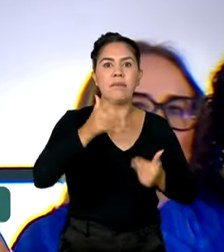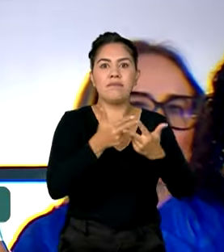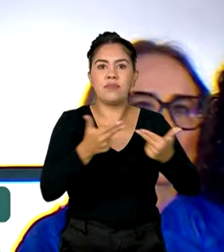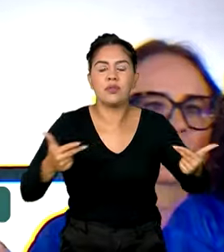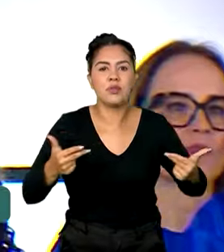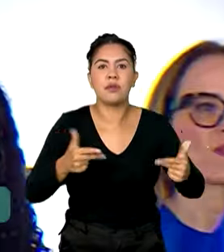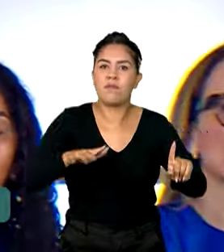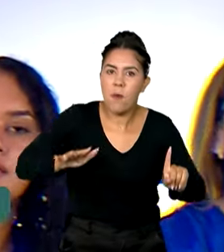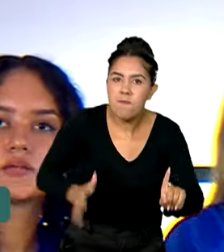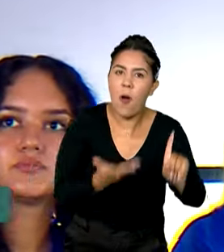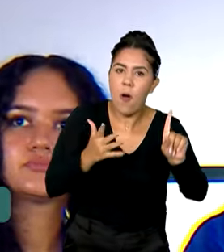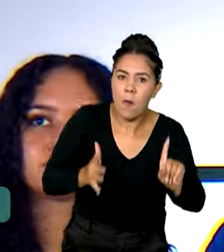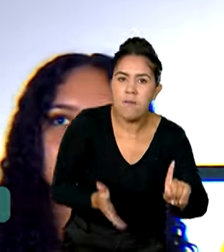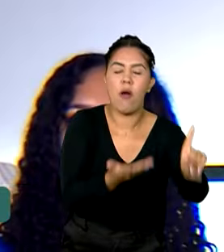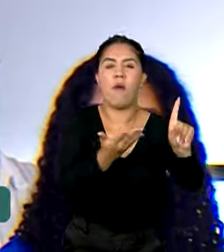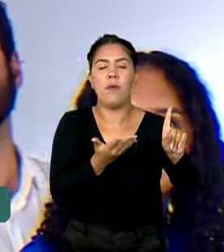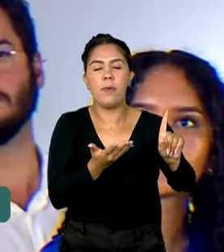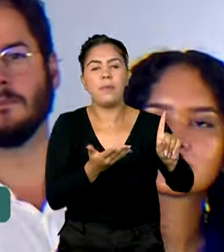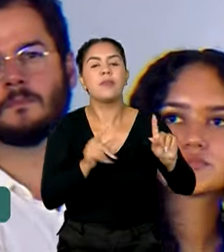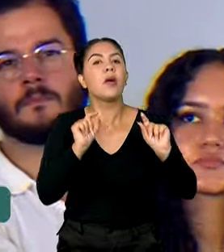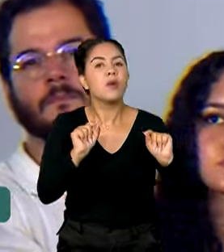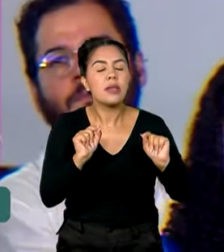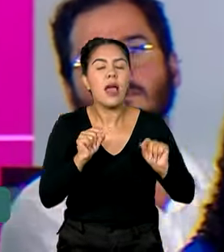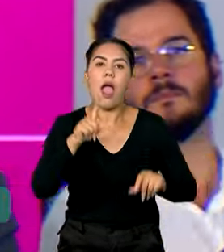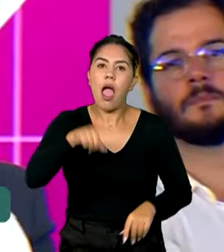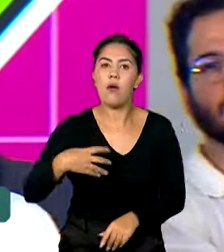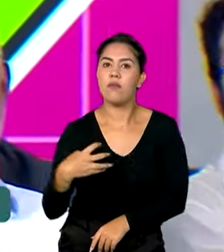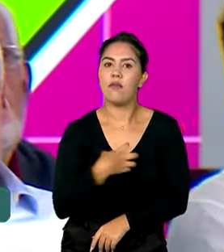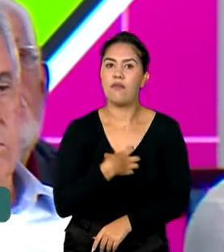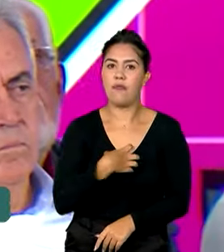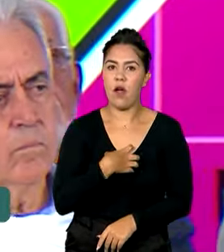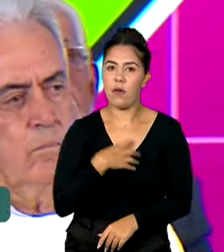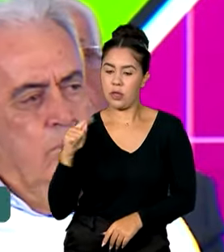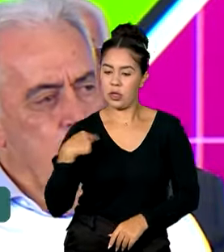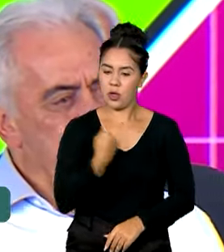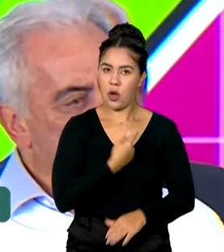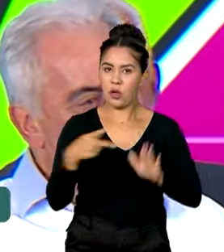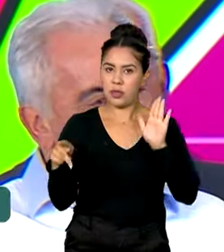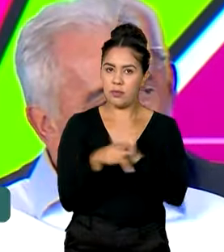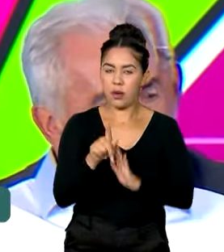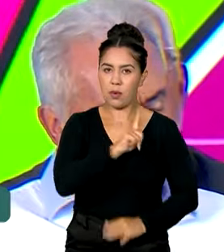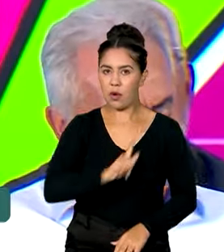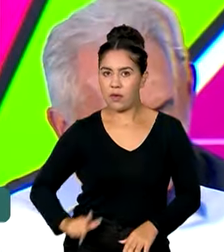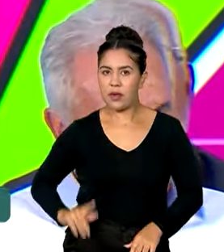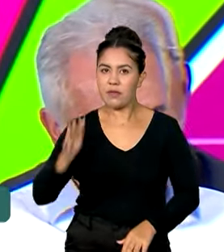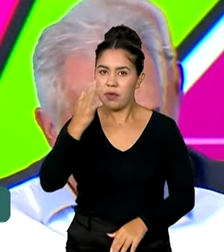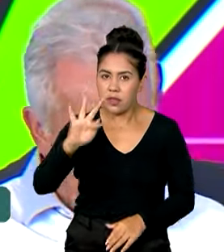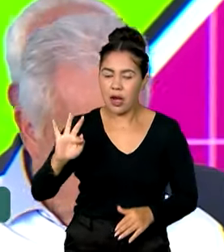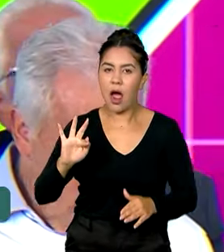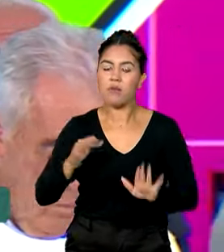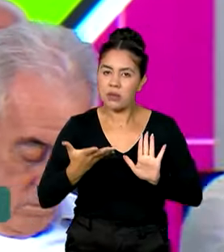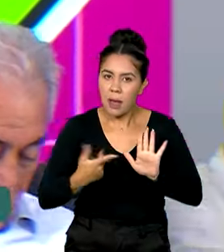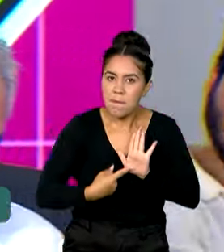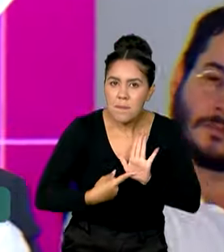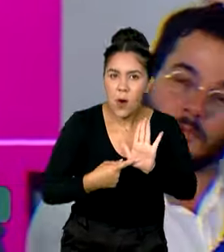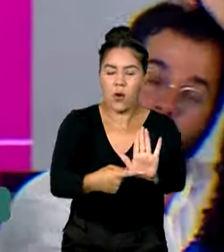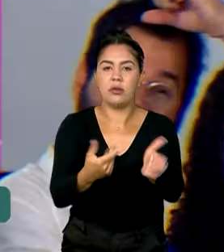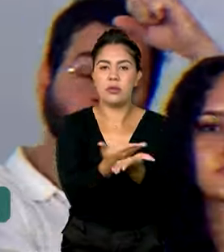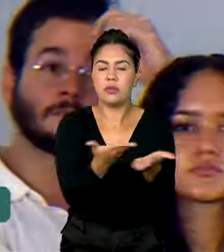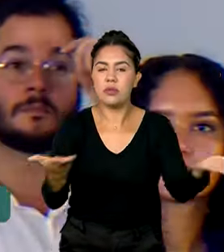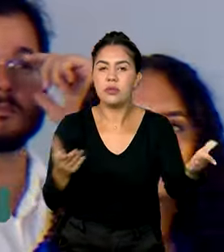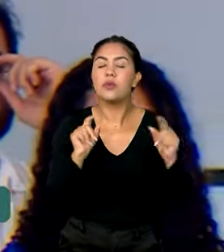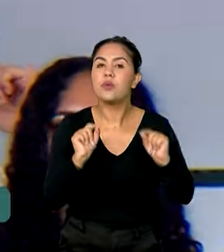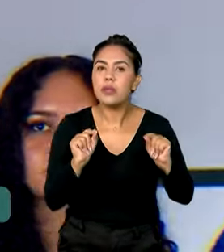Esse programa é uma demonstração que nós estamos dando para que a gente não